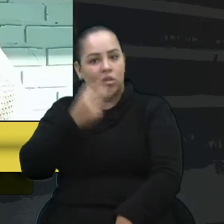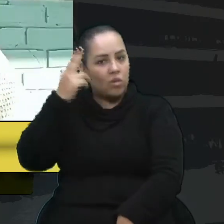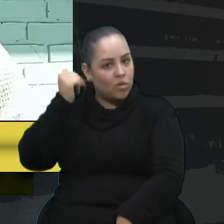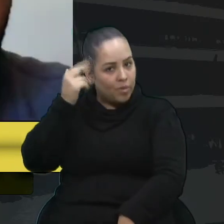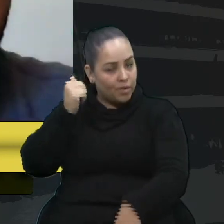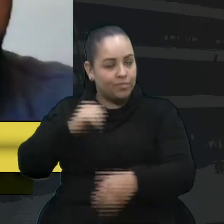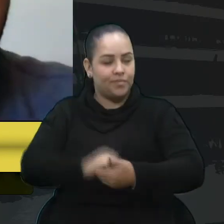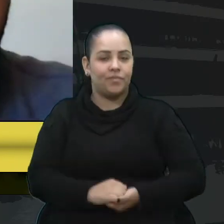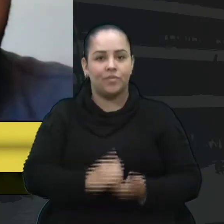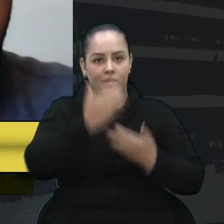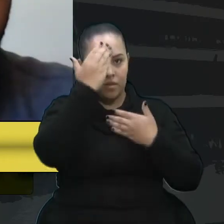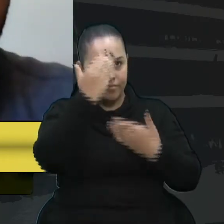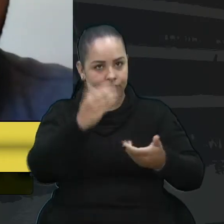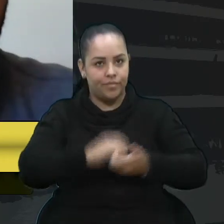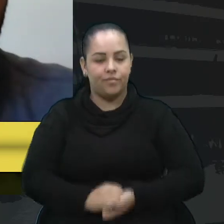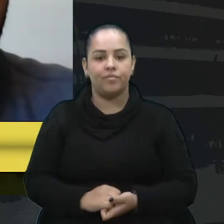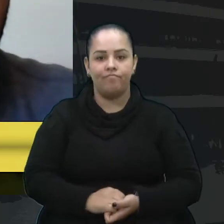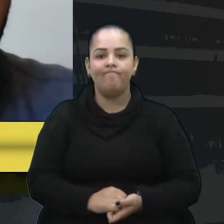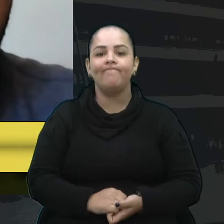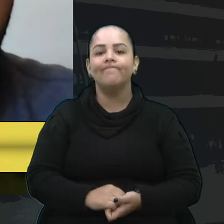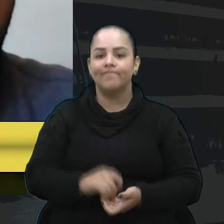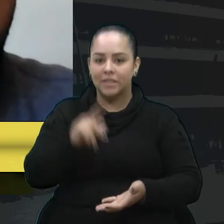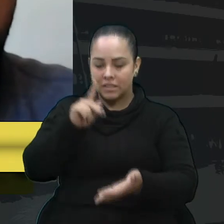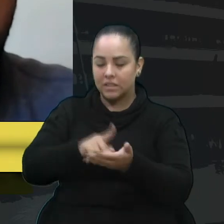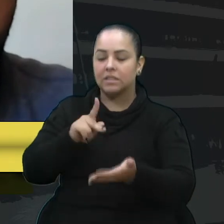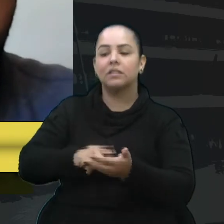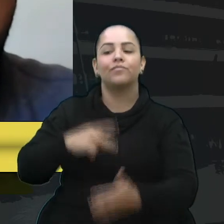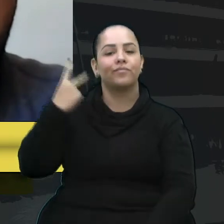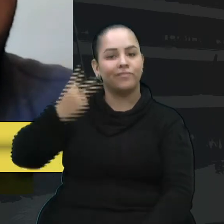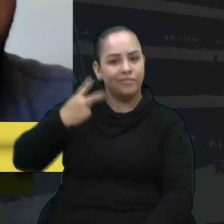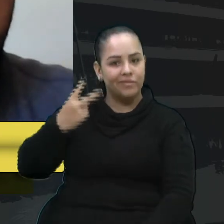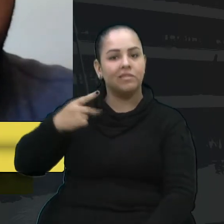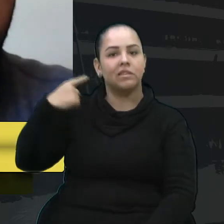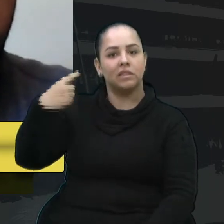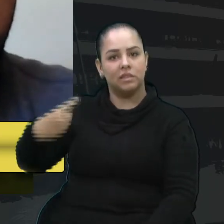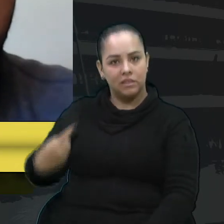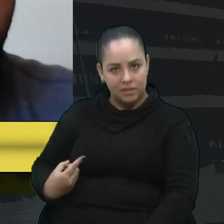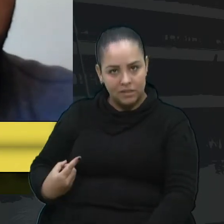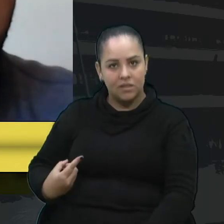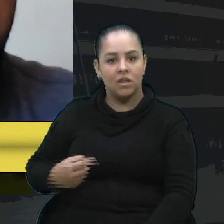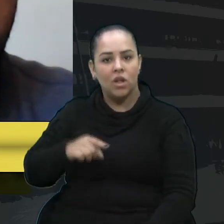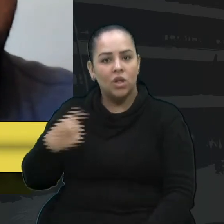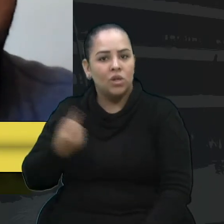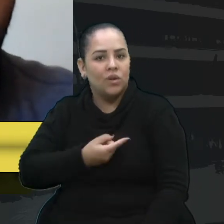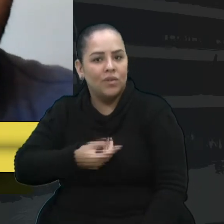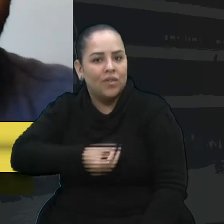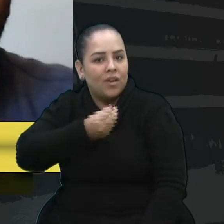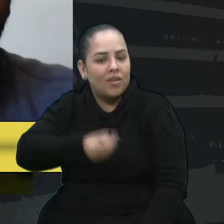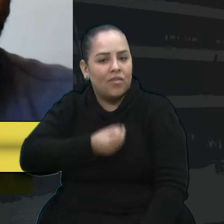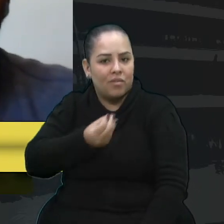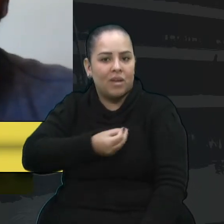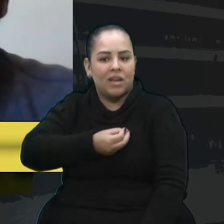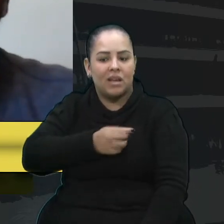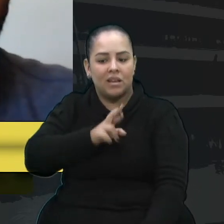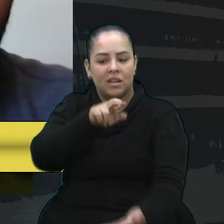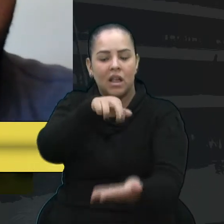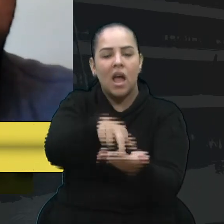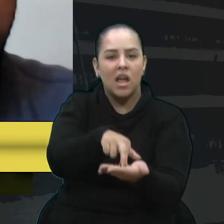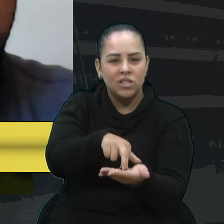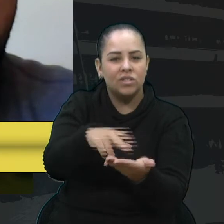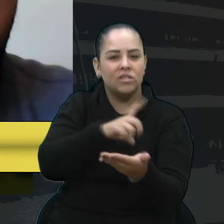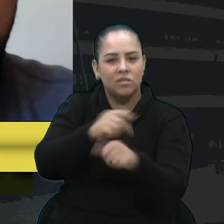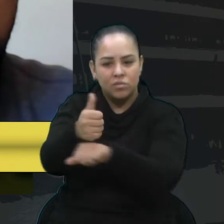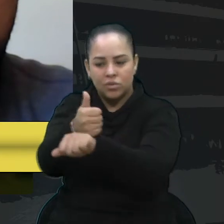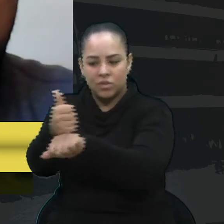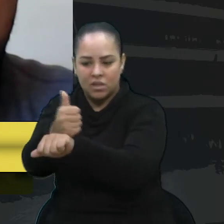Isso, é bem isso, vereadora Denise. De fato, a realidade que a gente vivencia, né? É dos profissionais